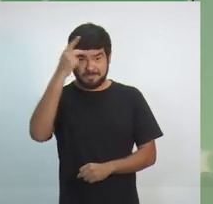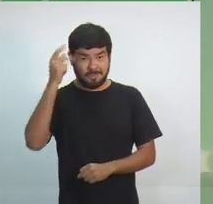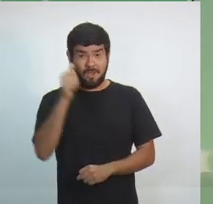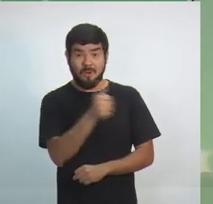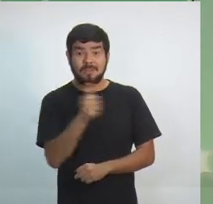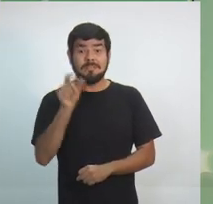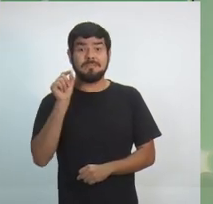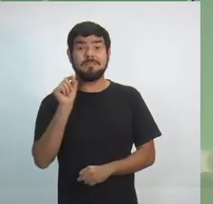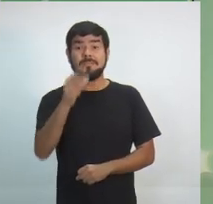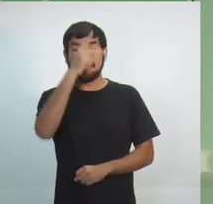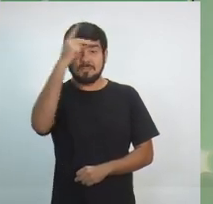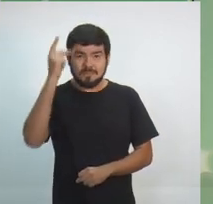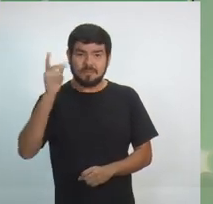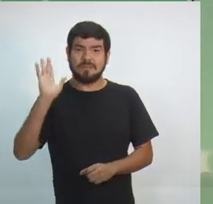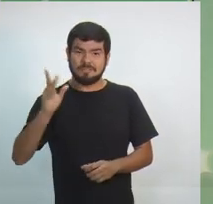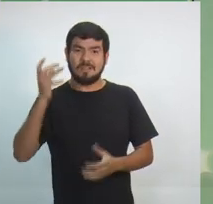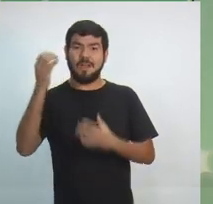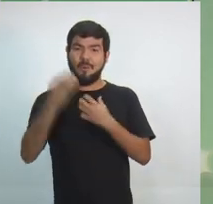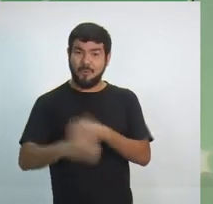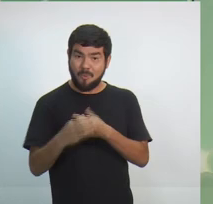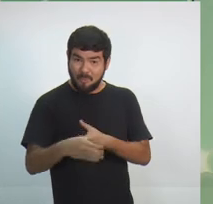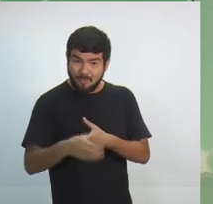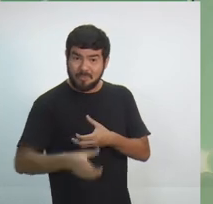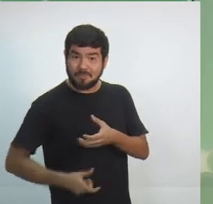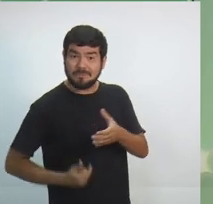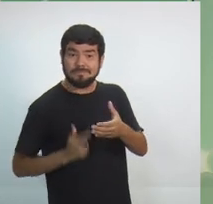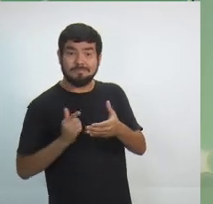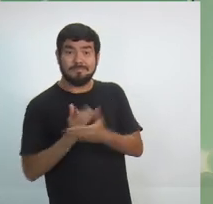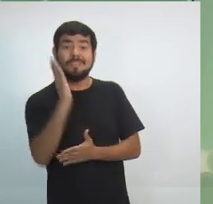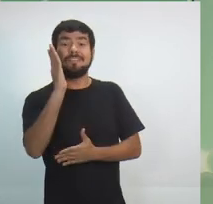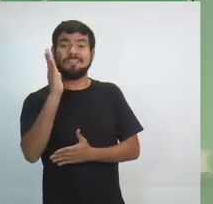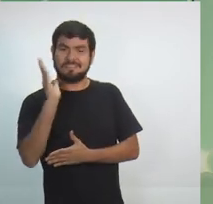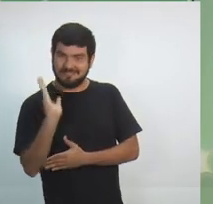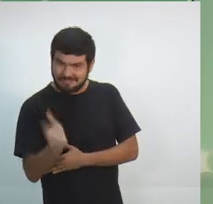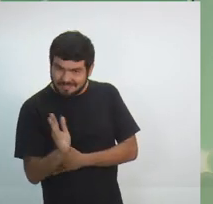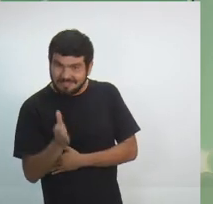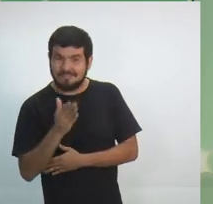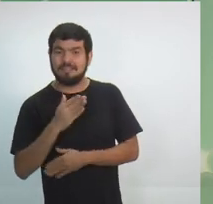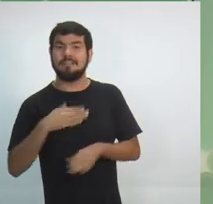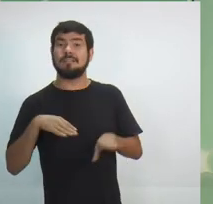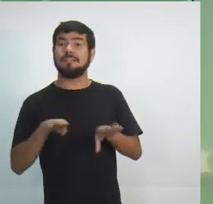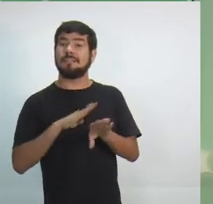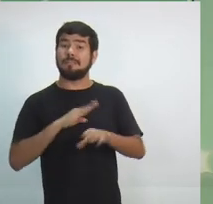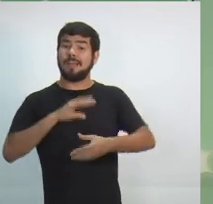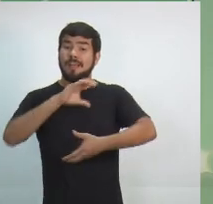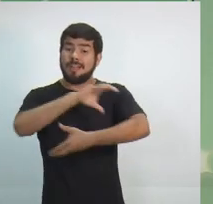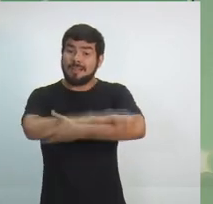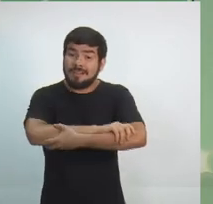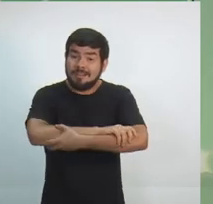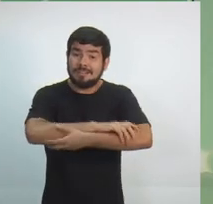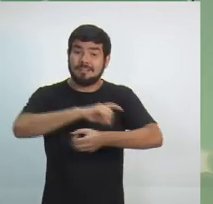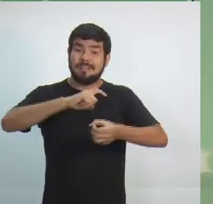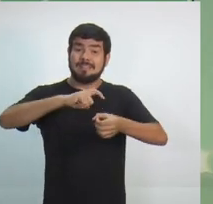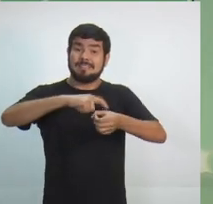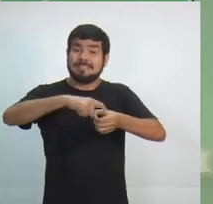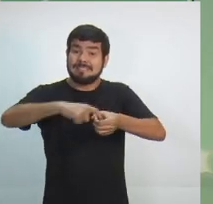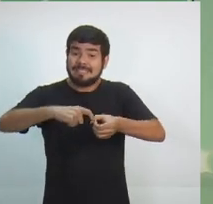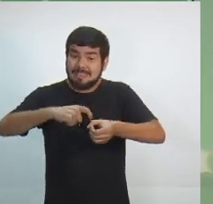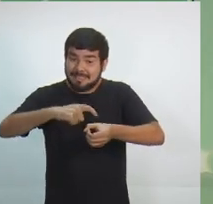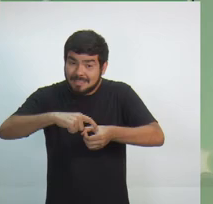setor primário. Fizemos um programa junto ao CETAM e financiamos pela FEAM